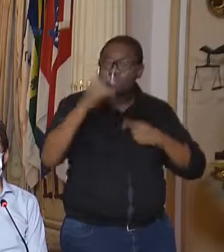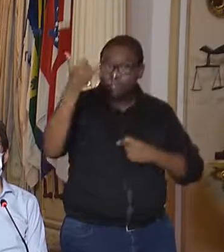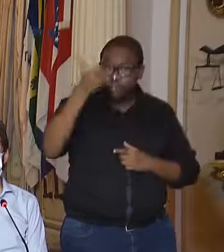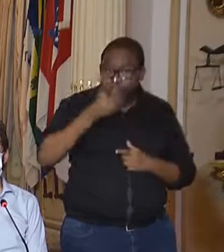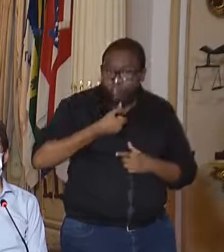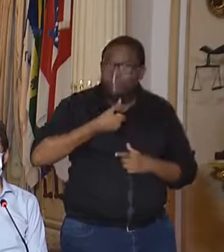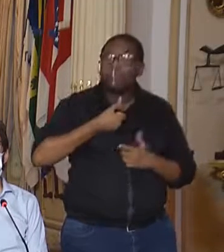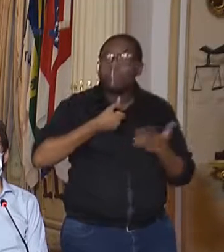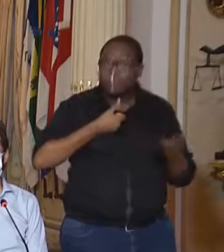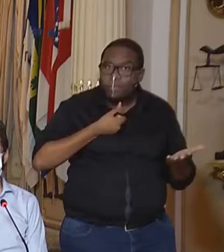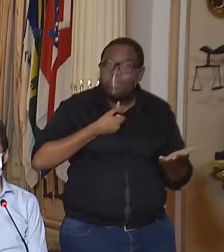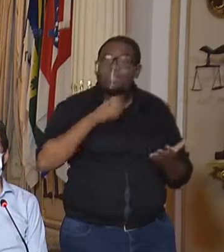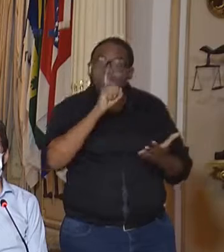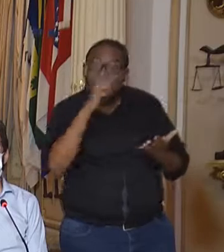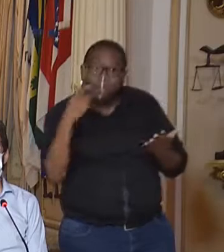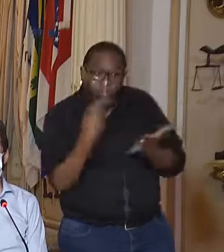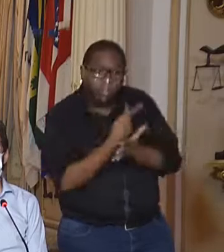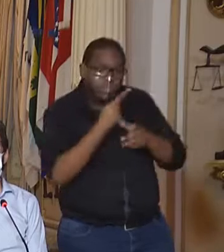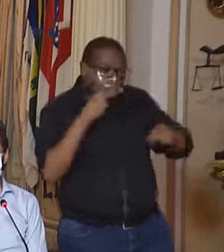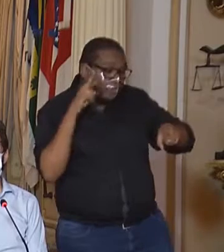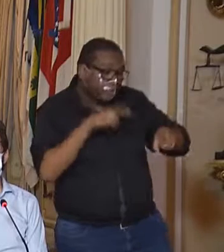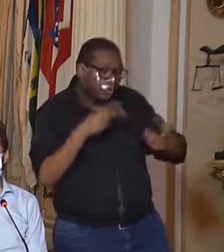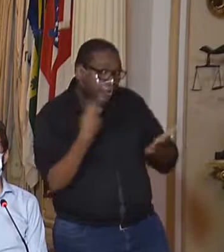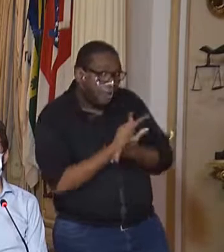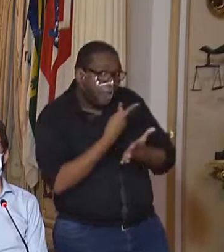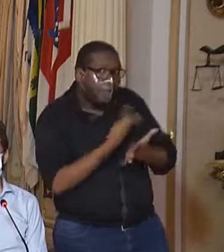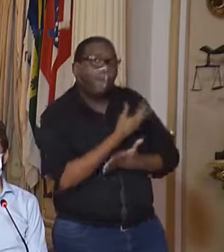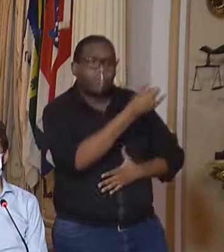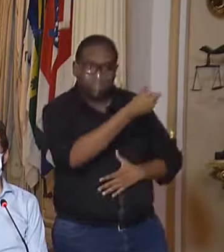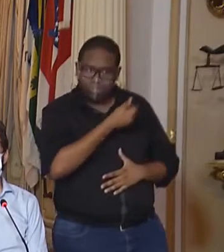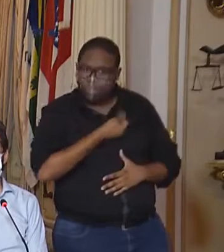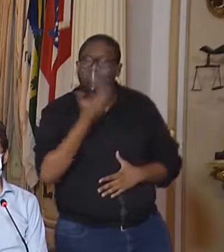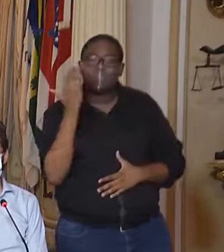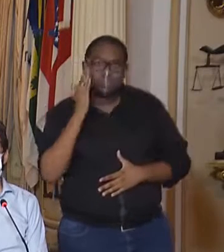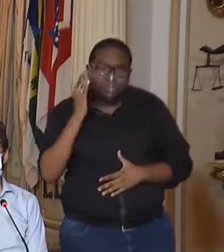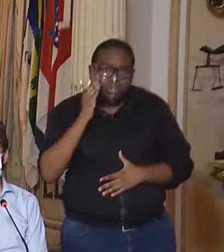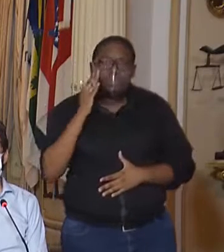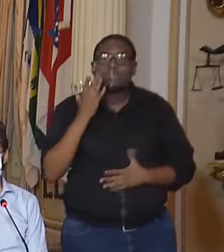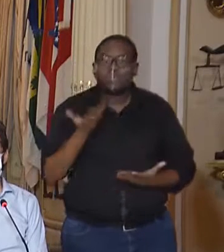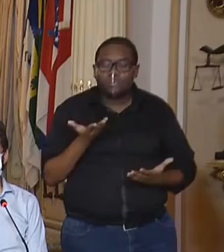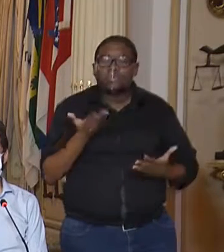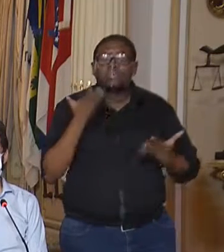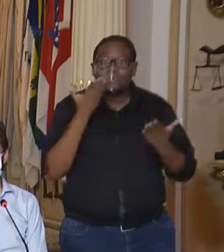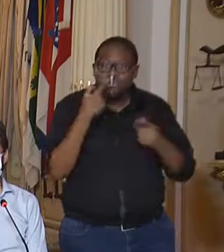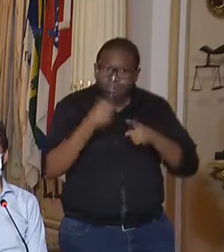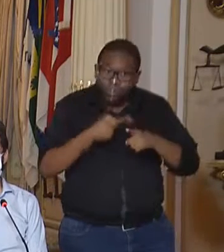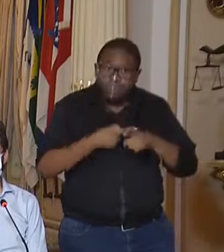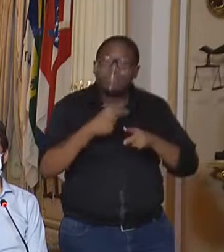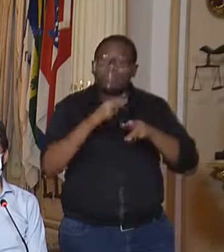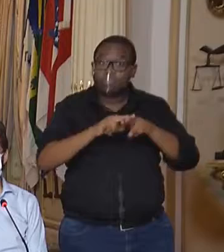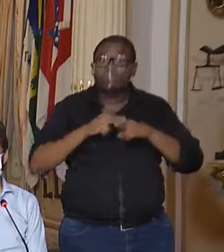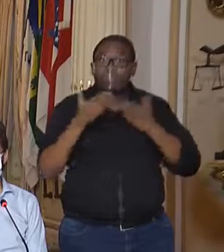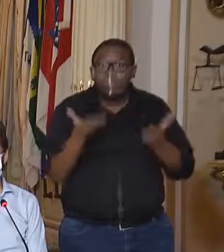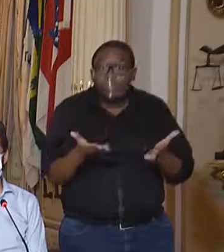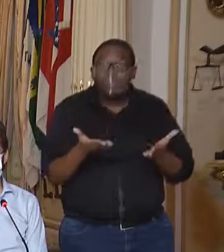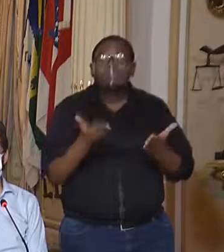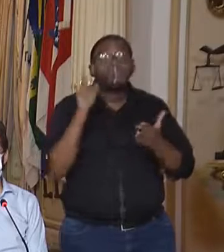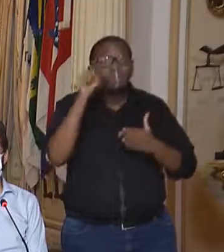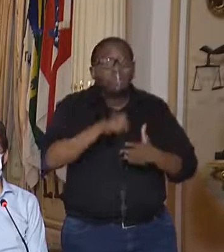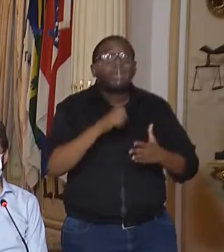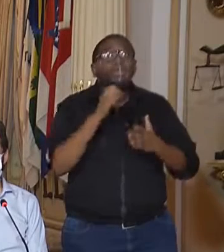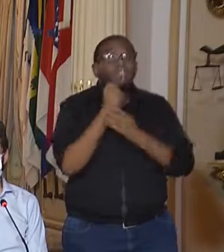sobre eventuais irregularidades que estão sendo praticadas nas atividades. Porque é em nome disso, em nome da segurança,